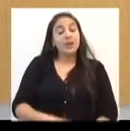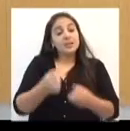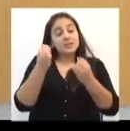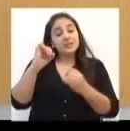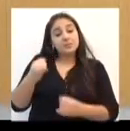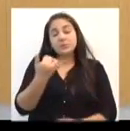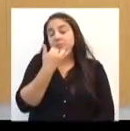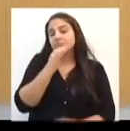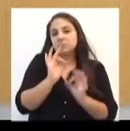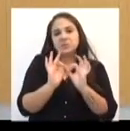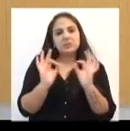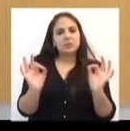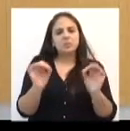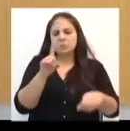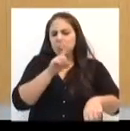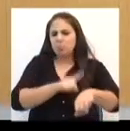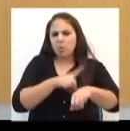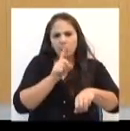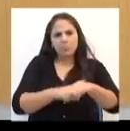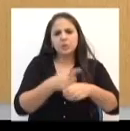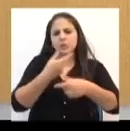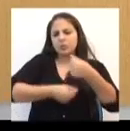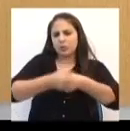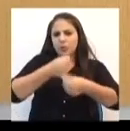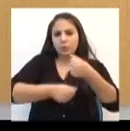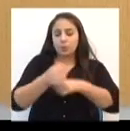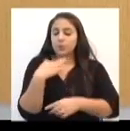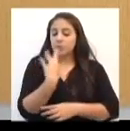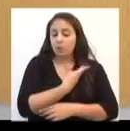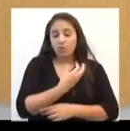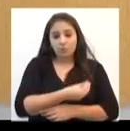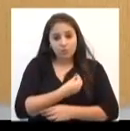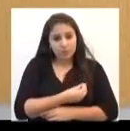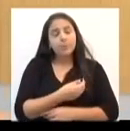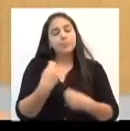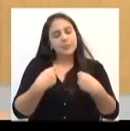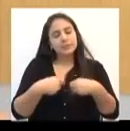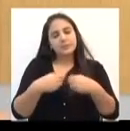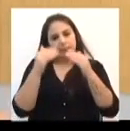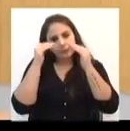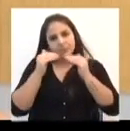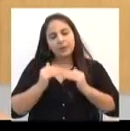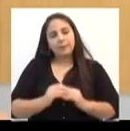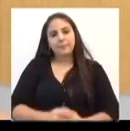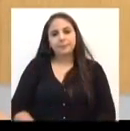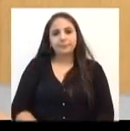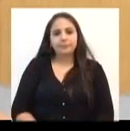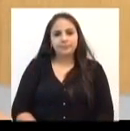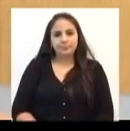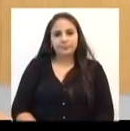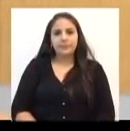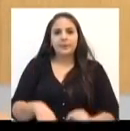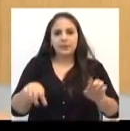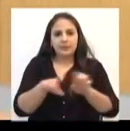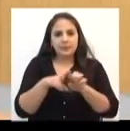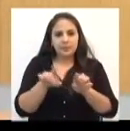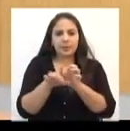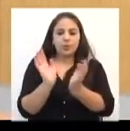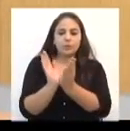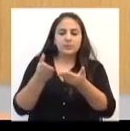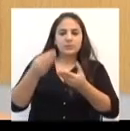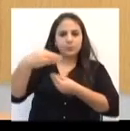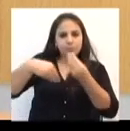é simples. O momento econômico em que vivemos requer cautela. A Frente Parlamentar Mista dos